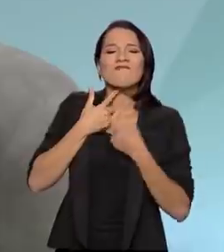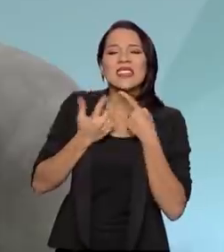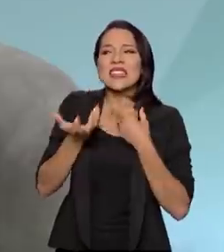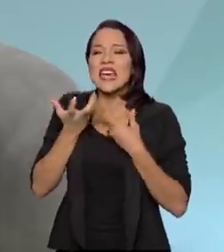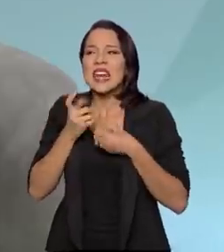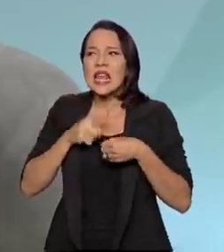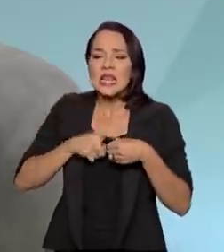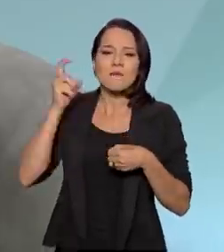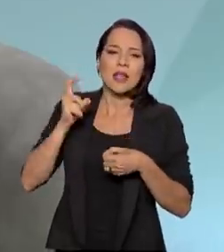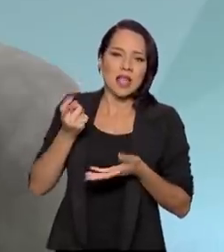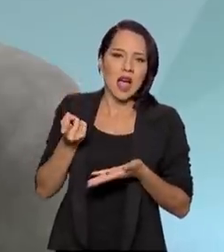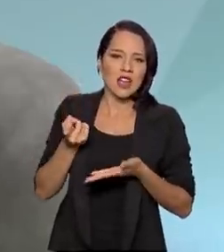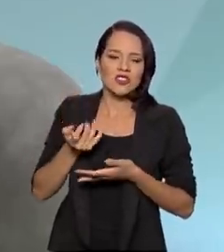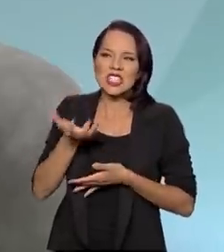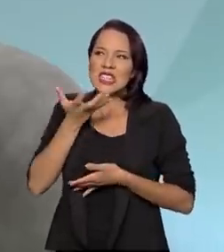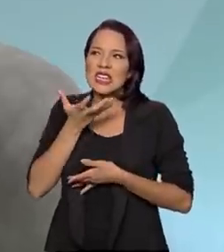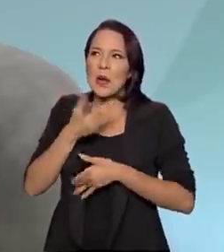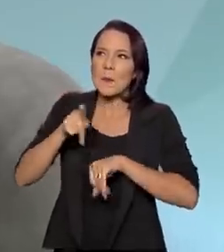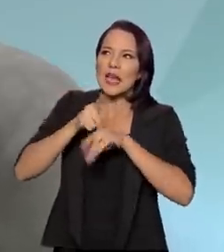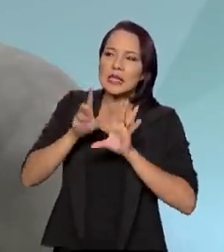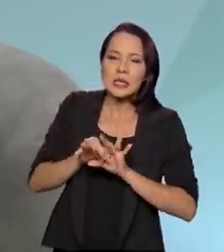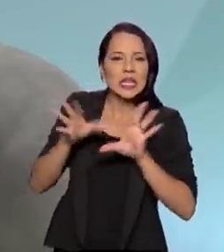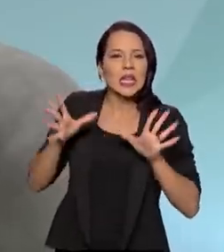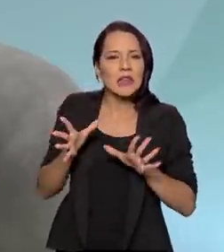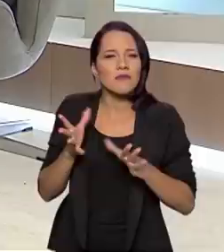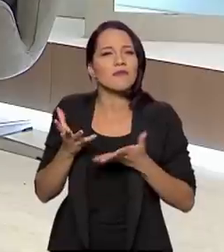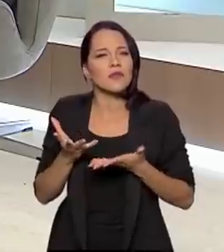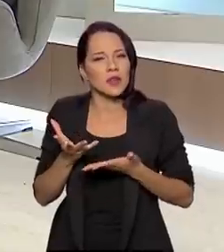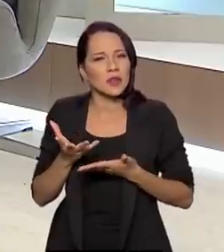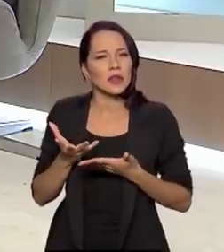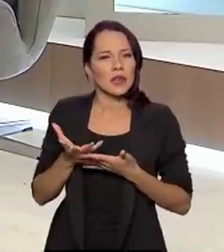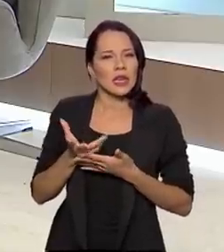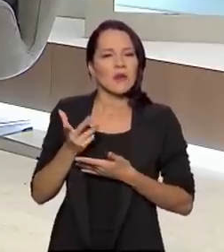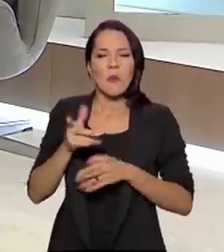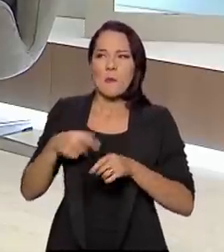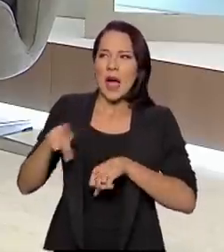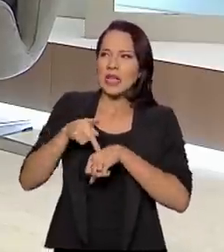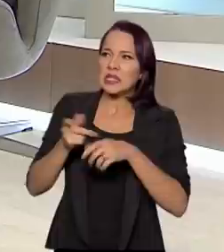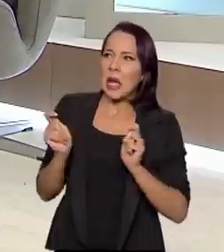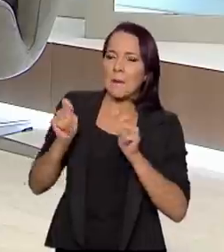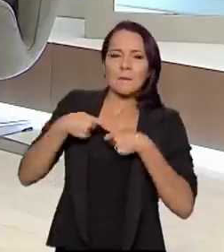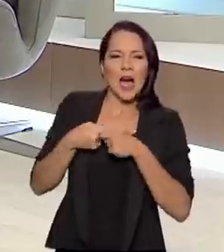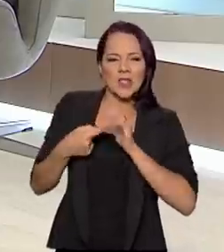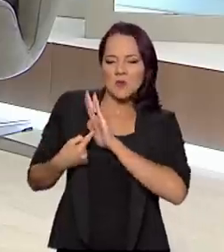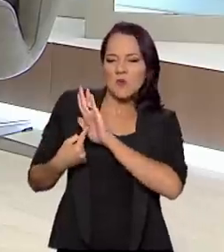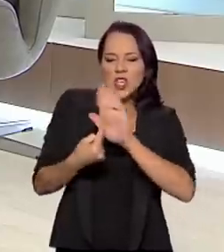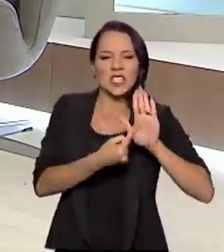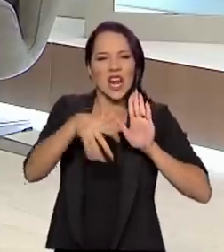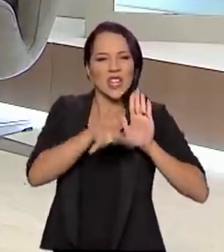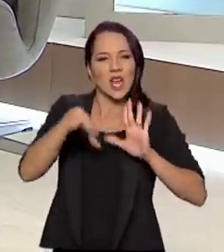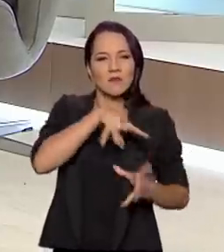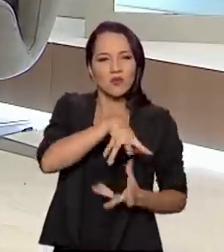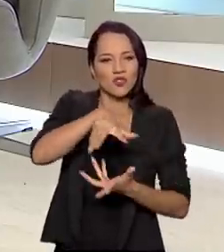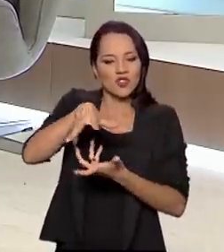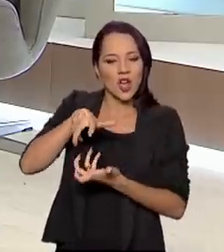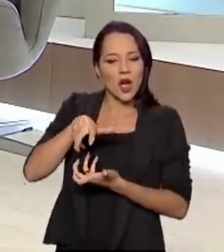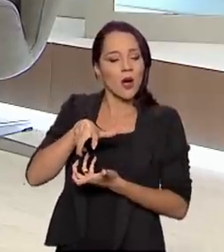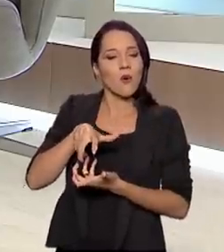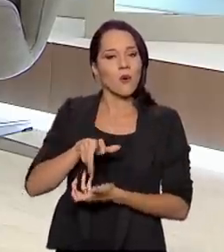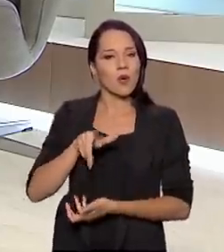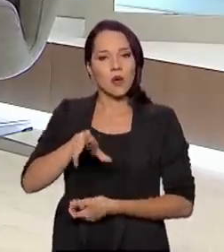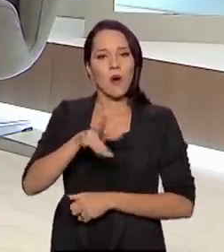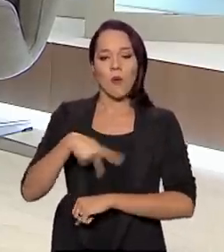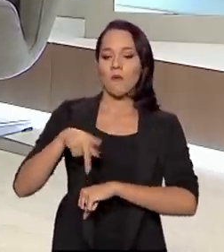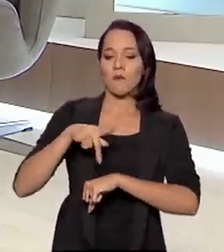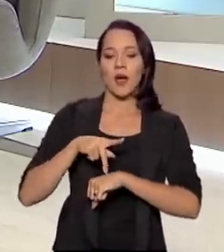pela independência, querer ser um país livre, independente, capaz de aparecer no cenário mundial como um